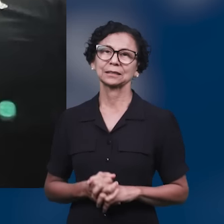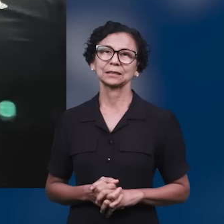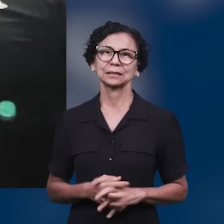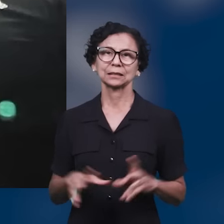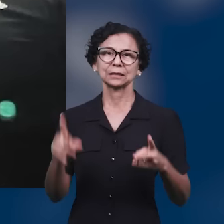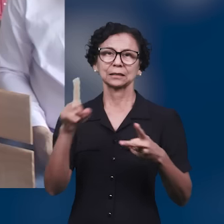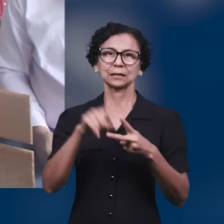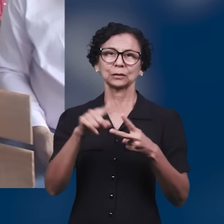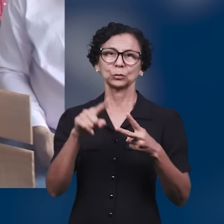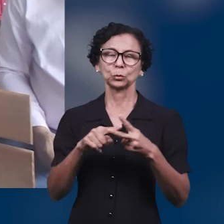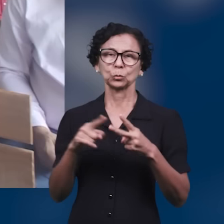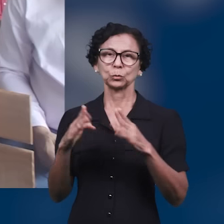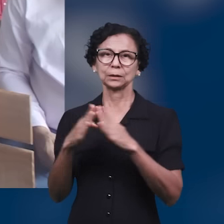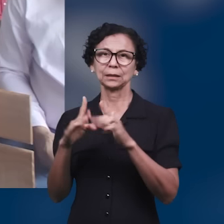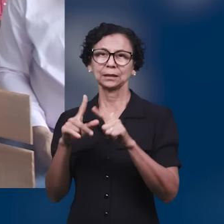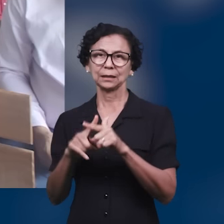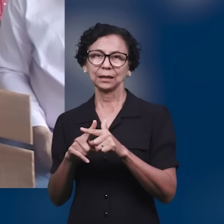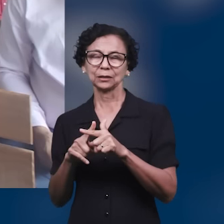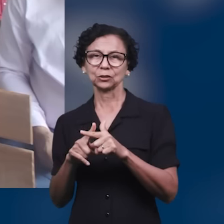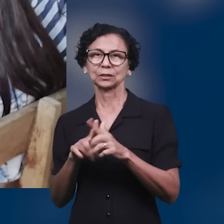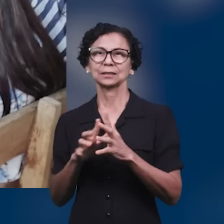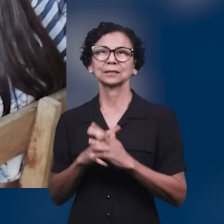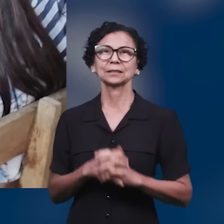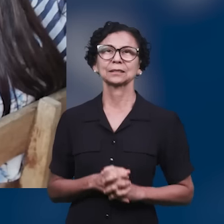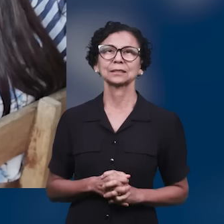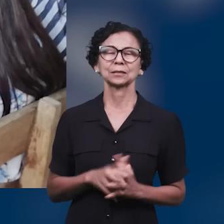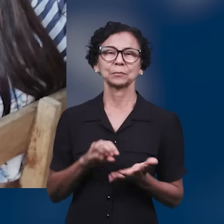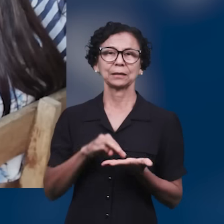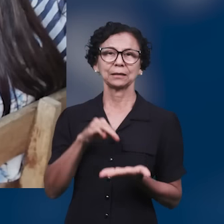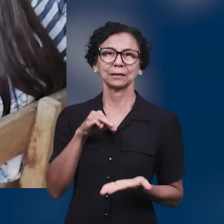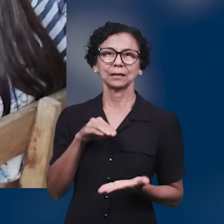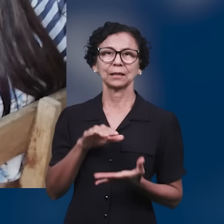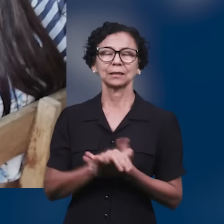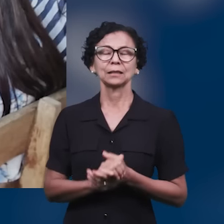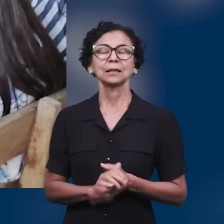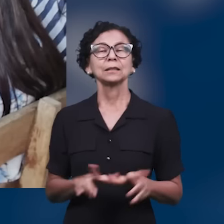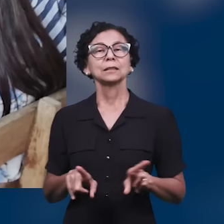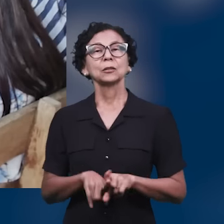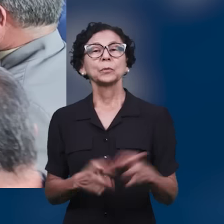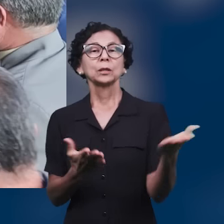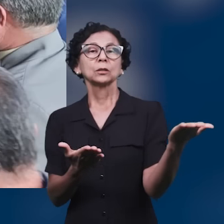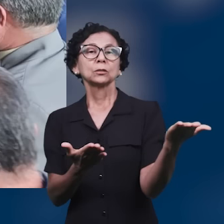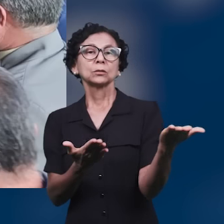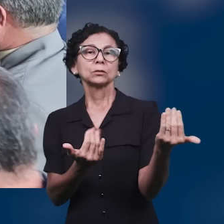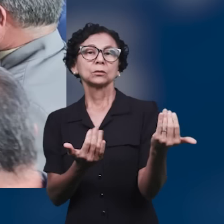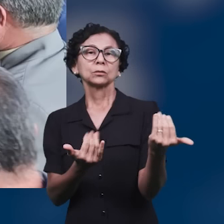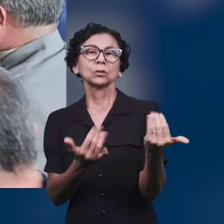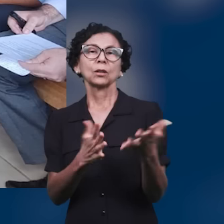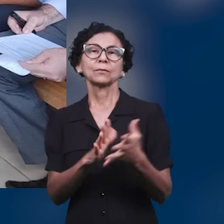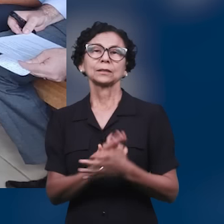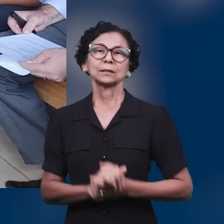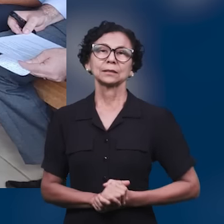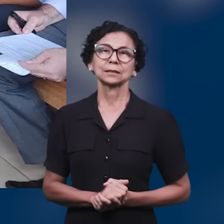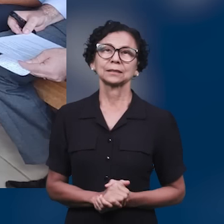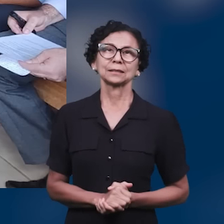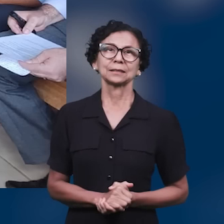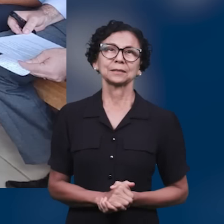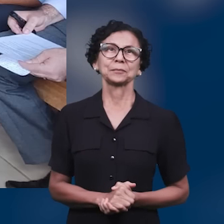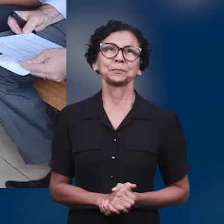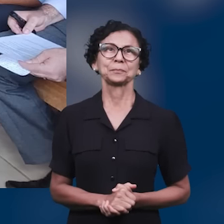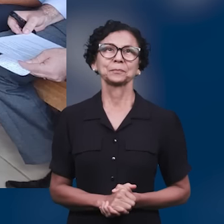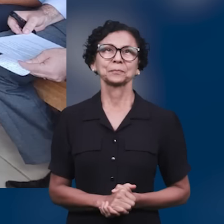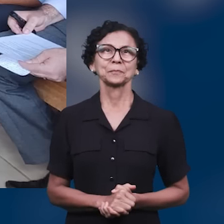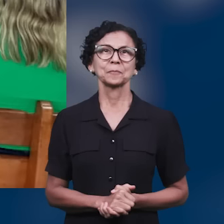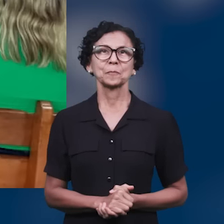Passos, em Minas Gerais. Fotos agora de uma reunião com os jovens da ICM Alto Maranhão, na cidade de